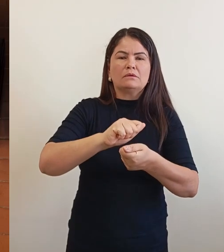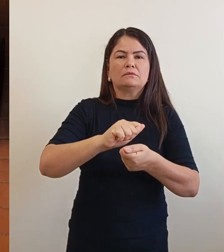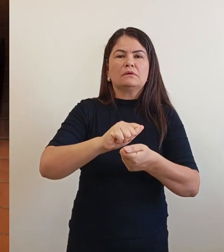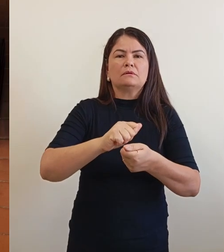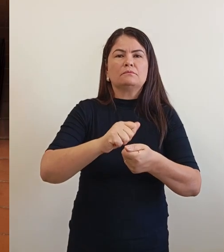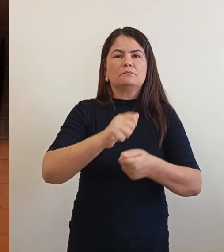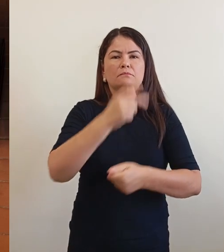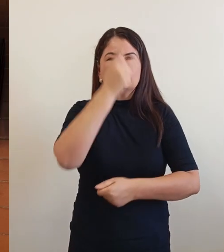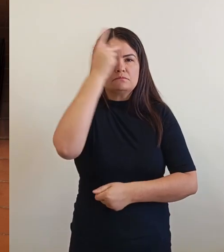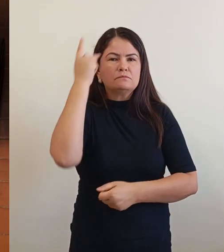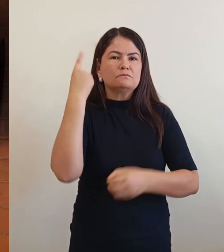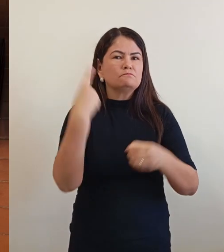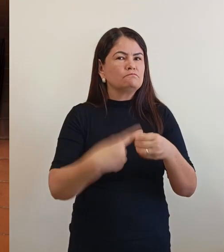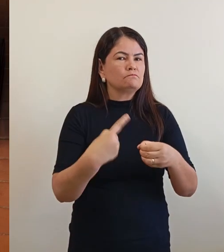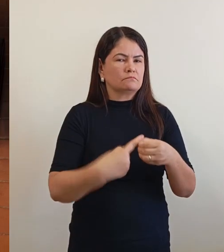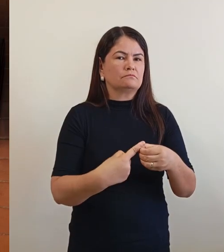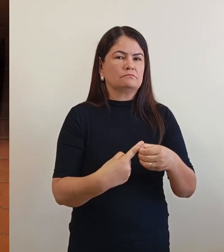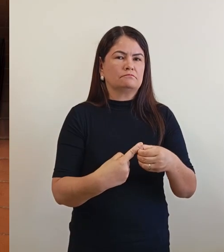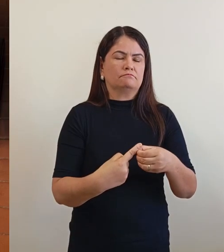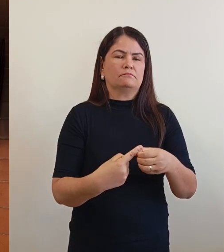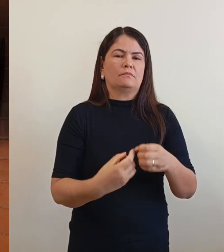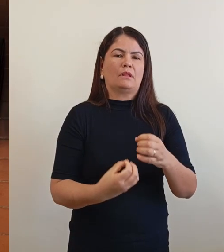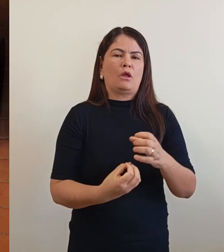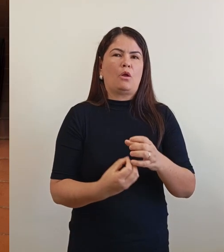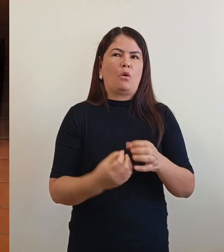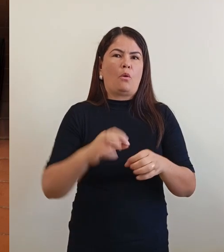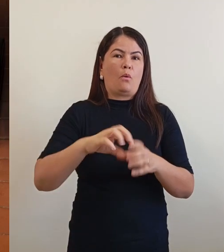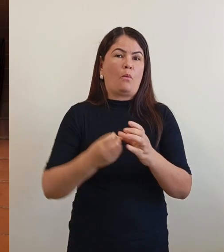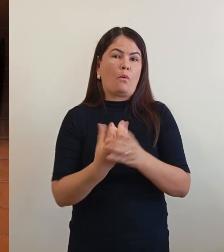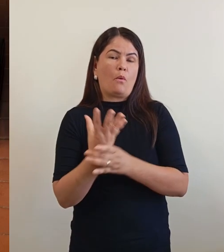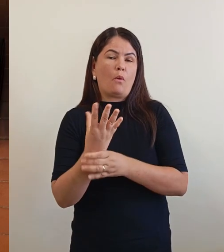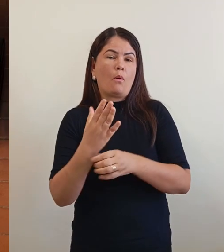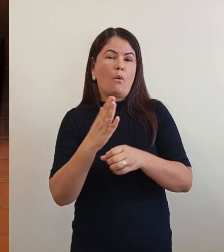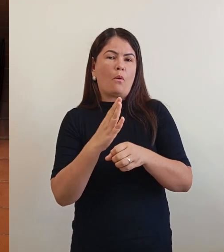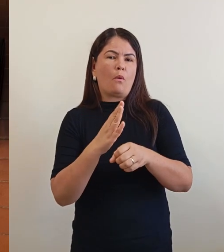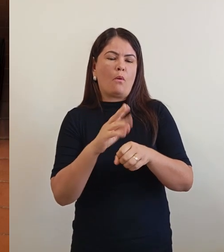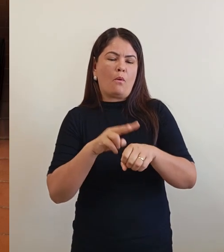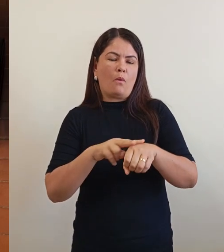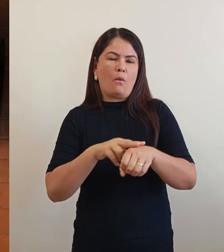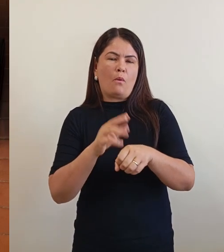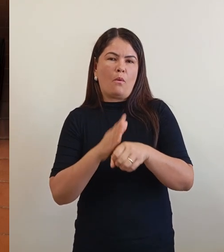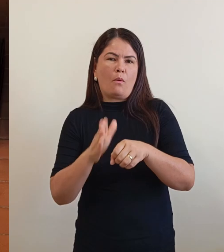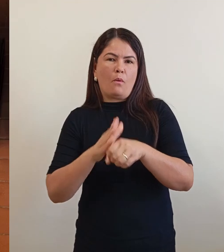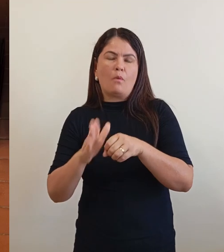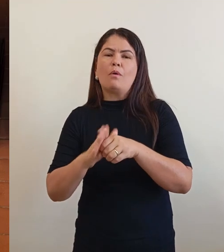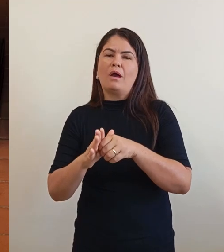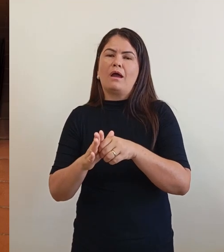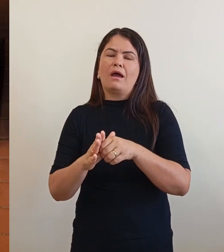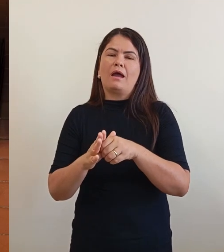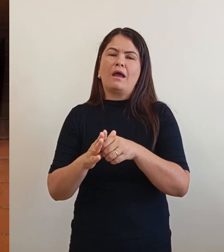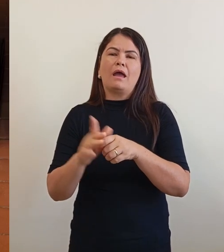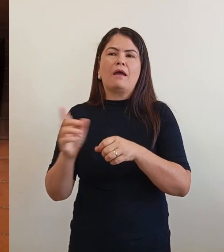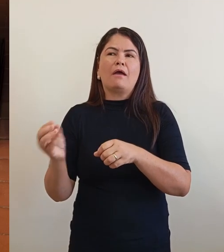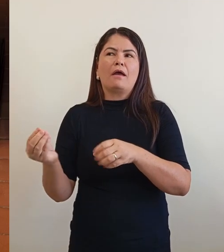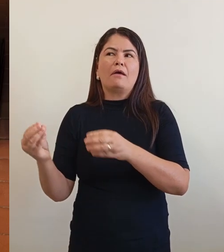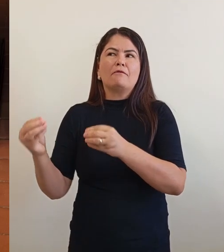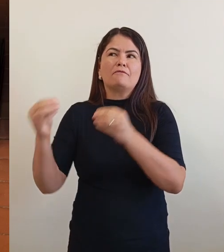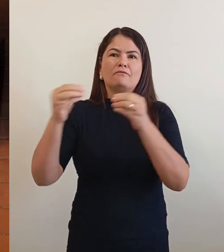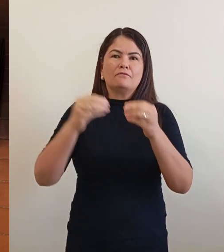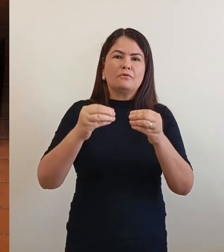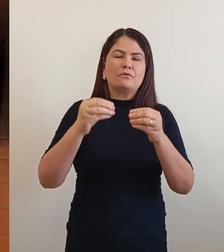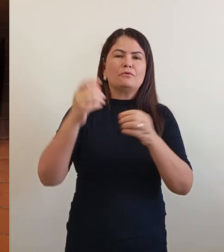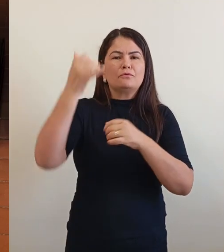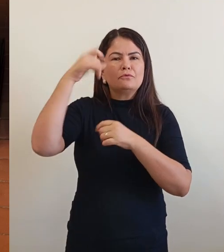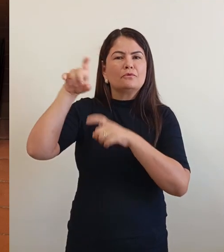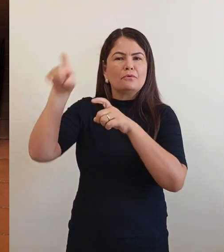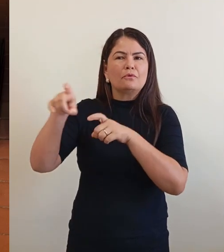ele vem lá do meio rural. O arroz vem lá do meio rural. A verdura vem lá do